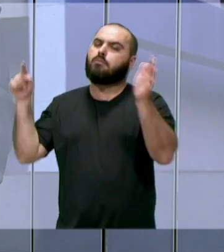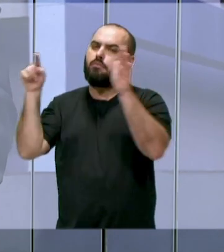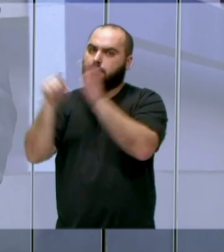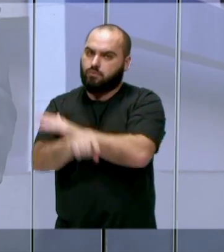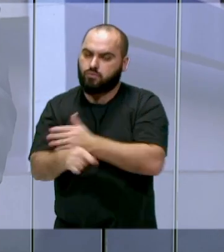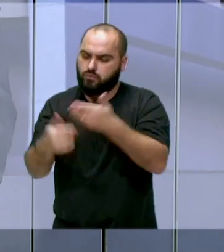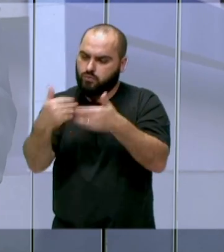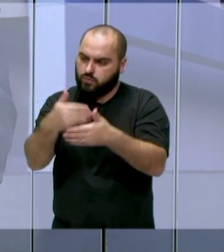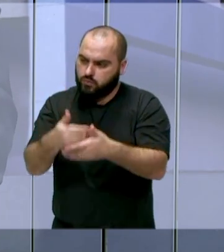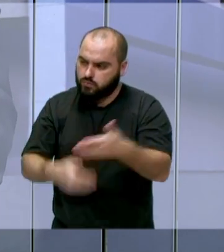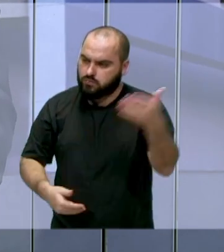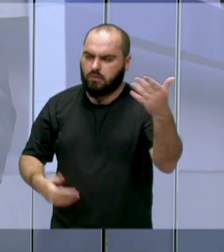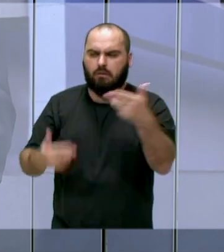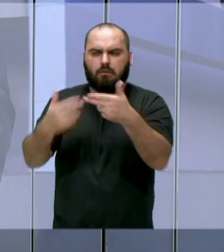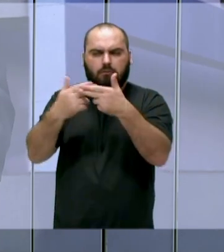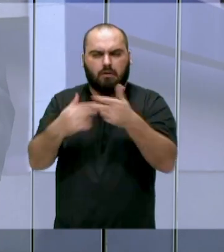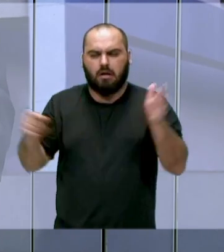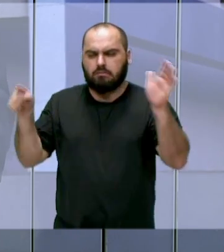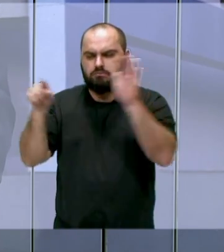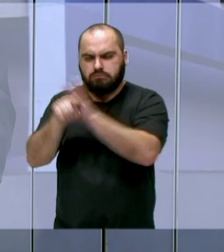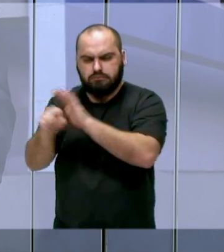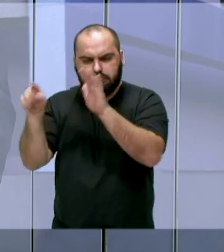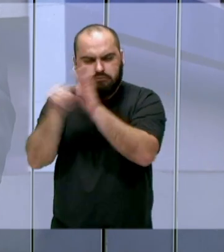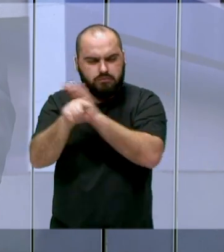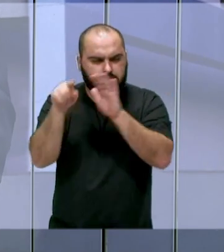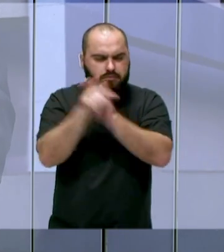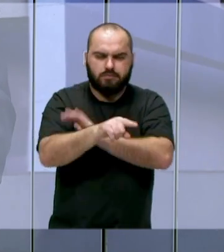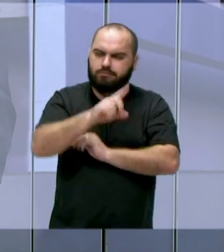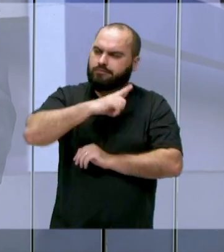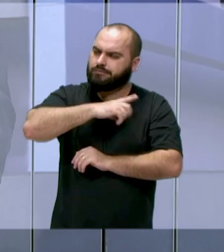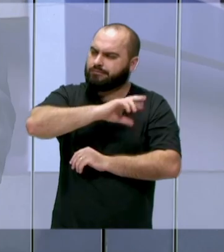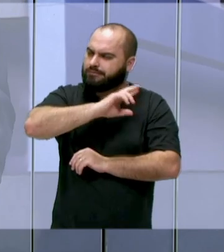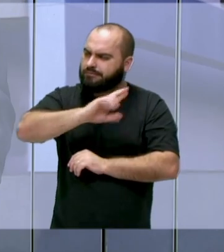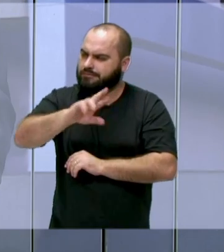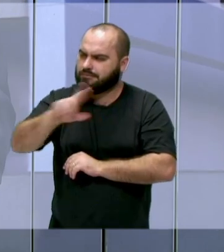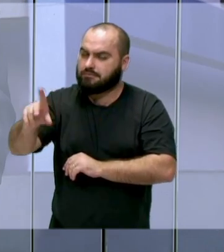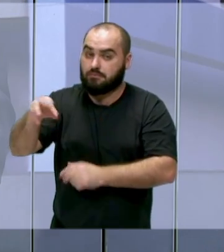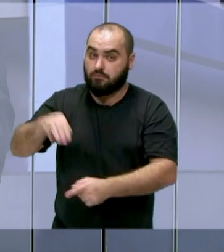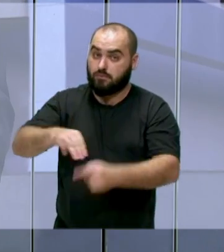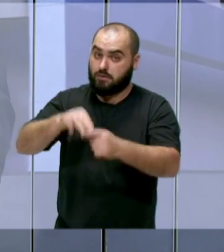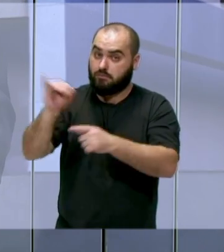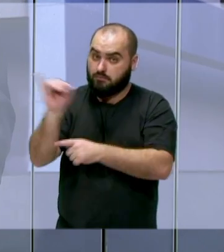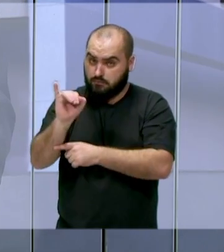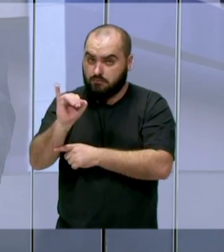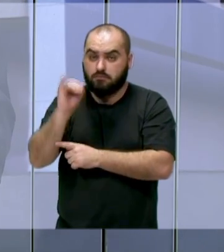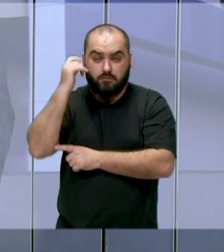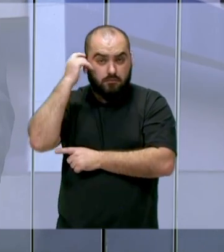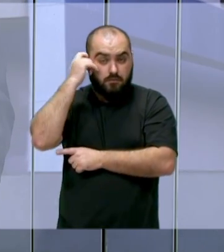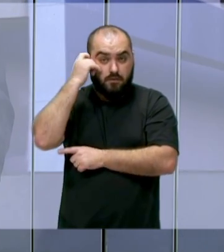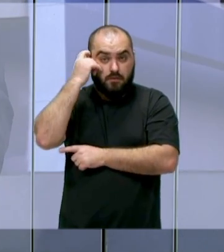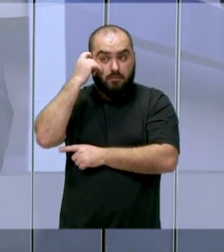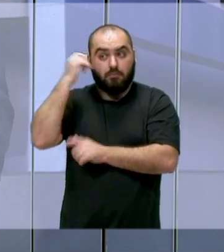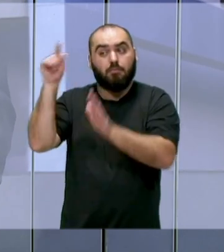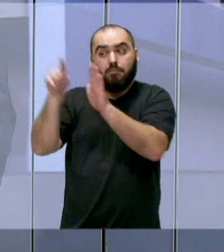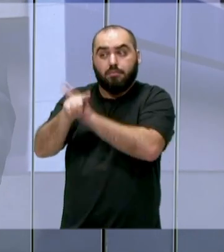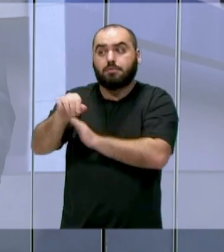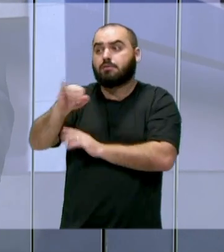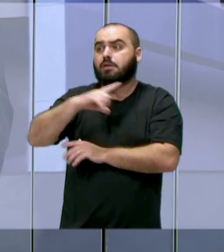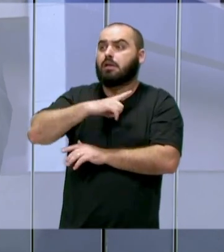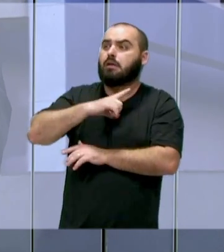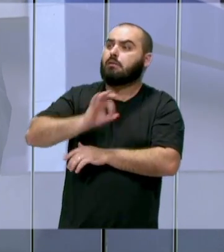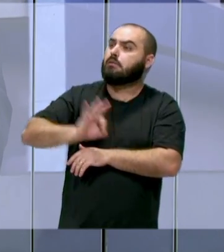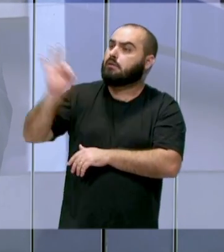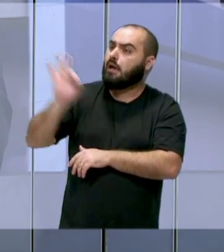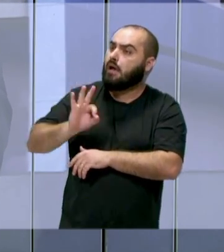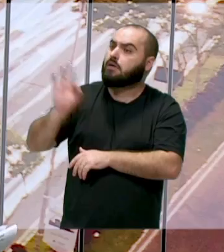no nosso requerimento a gente fez vários questionamentos para o Executivo Municipal, justamente perguntando se vai ter uma taxa para usar, se vai